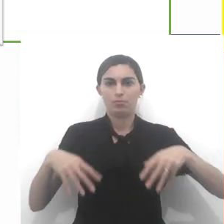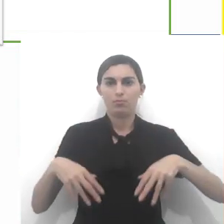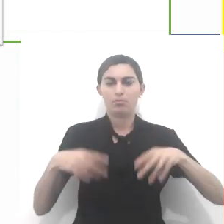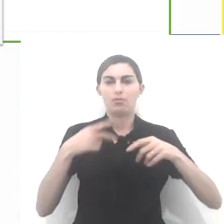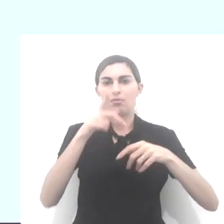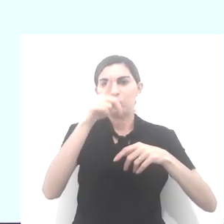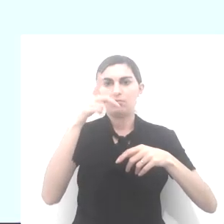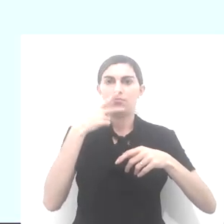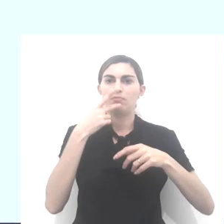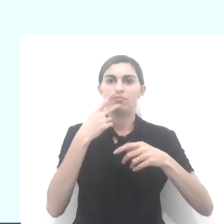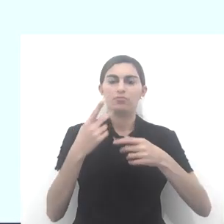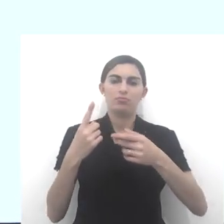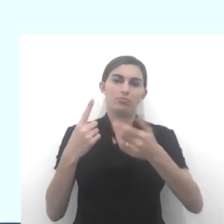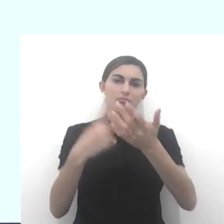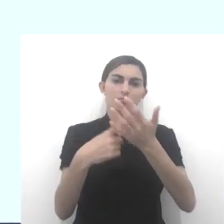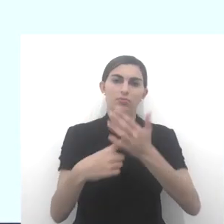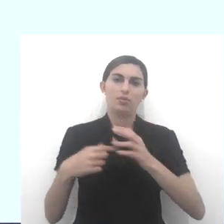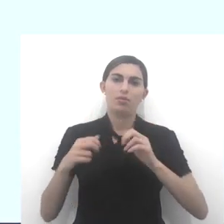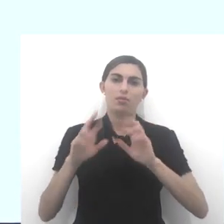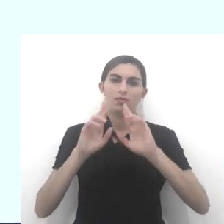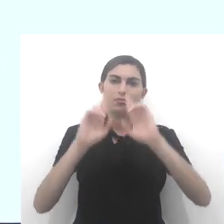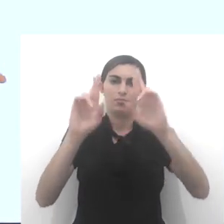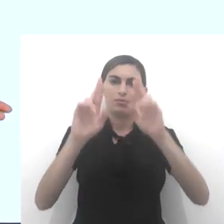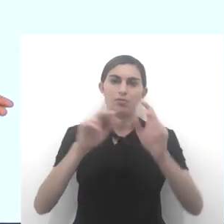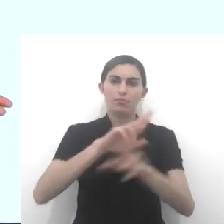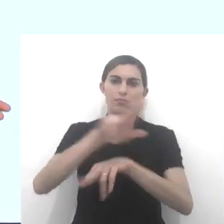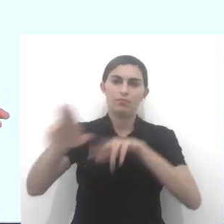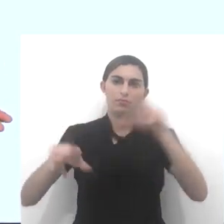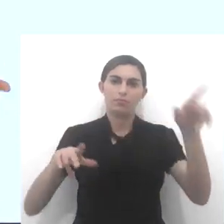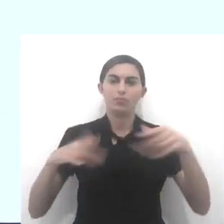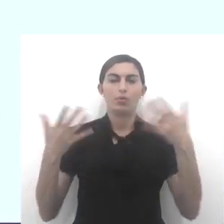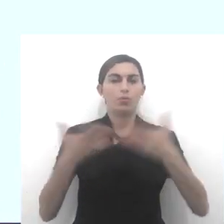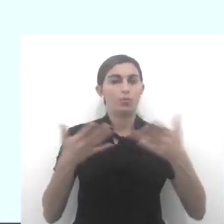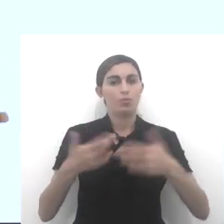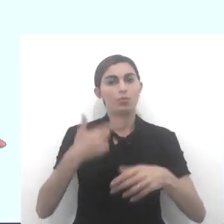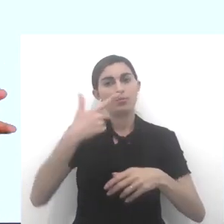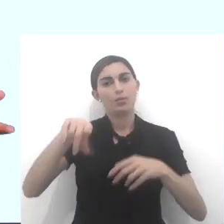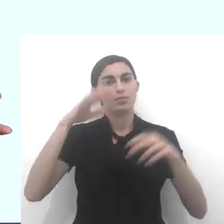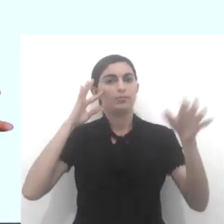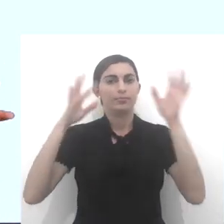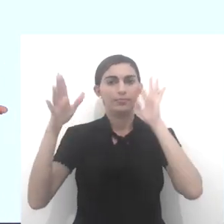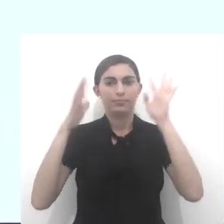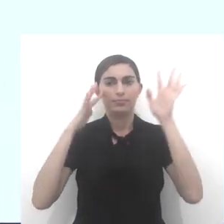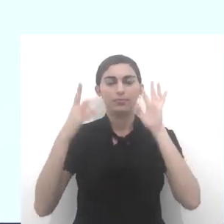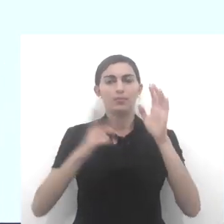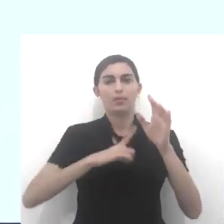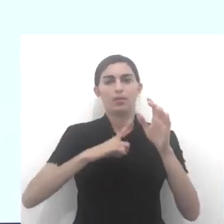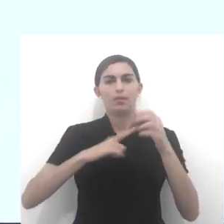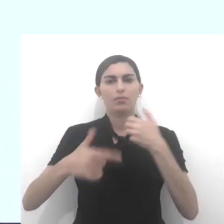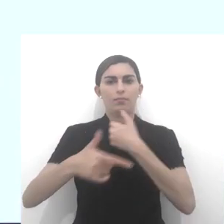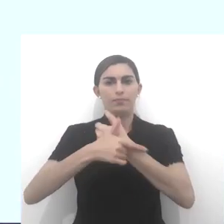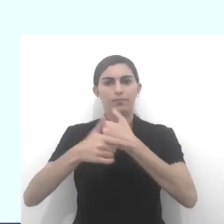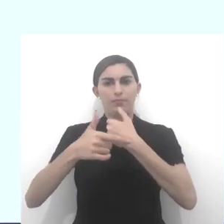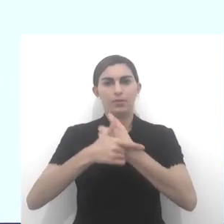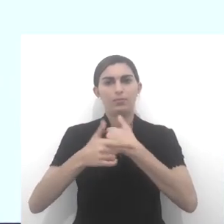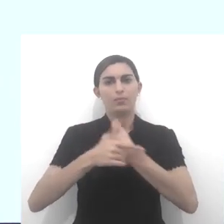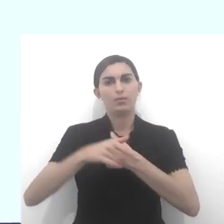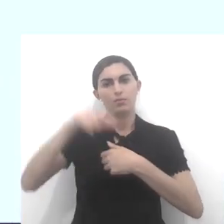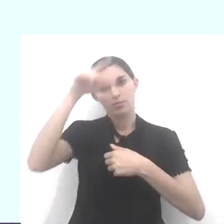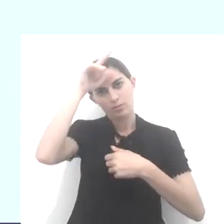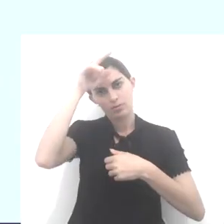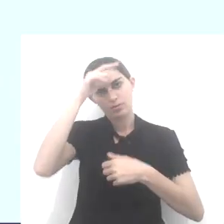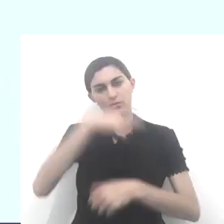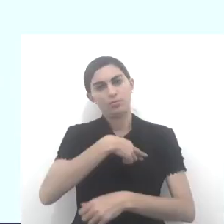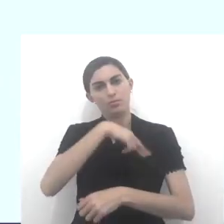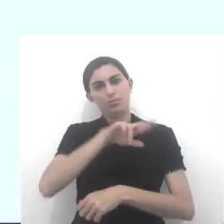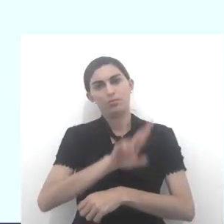Respeito, pluralidade. E hoje, mais ainda, em nossa reflexão, nós temos o quê? O papel desse líder